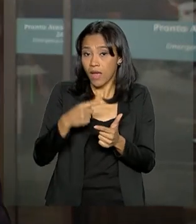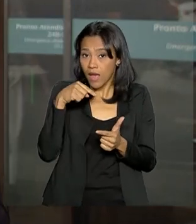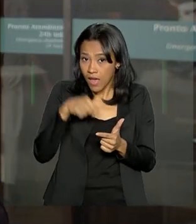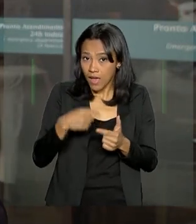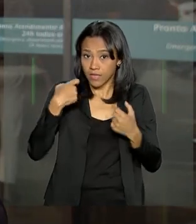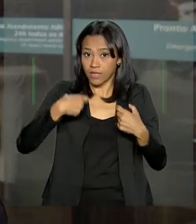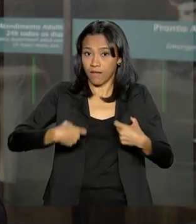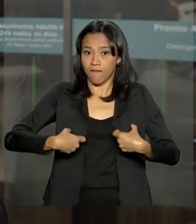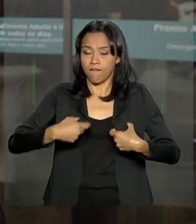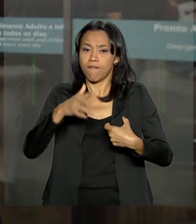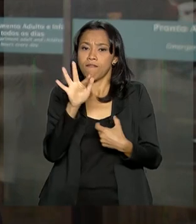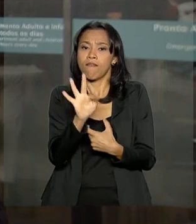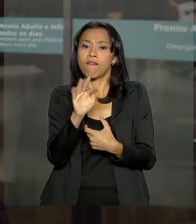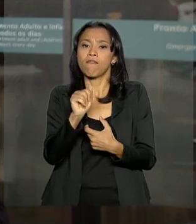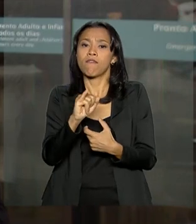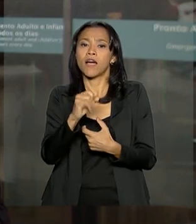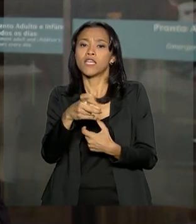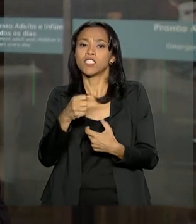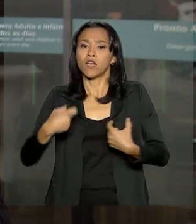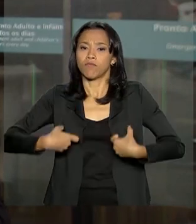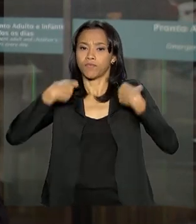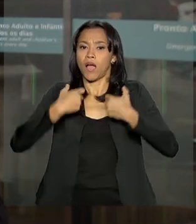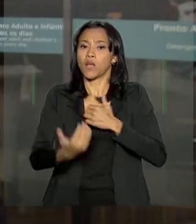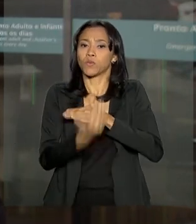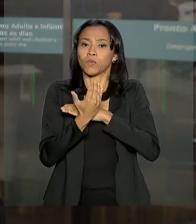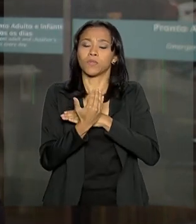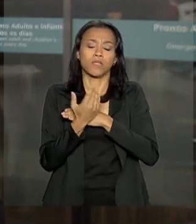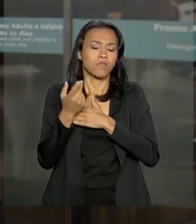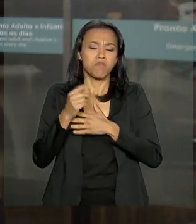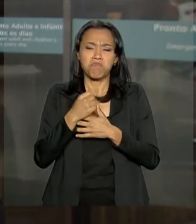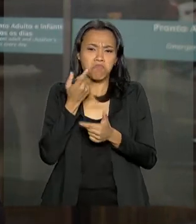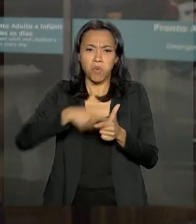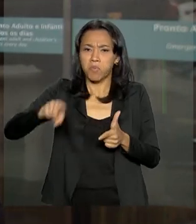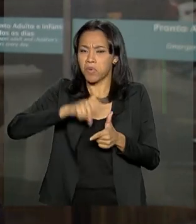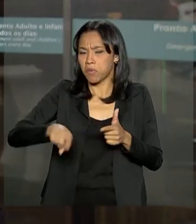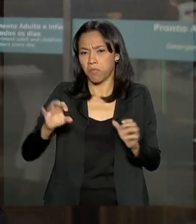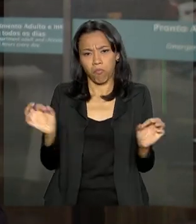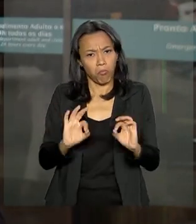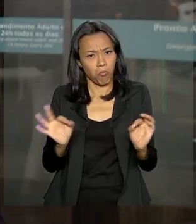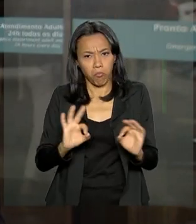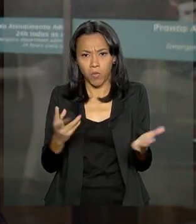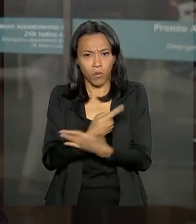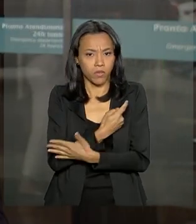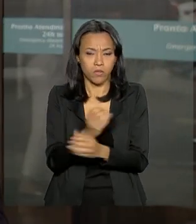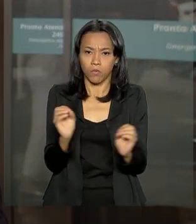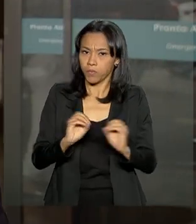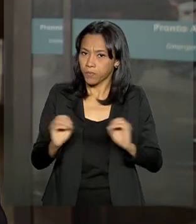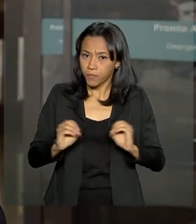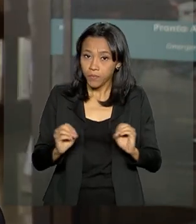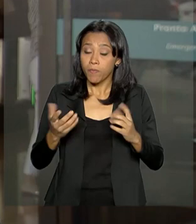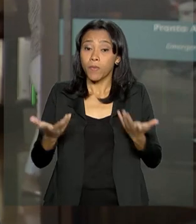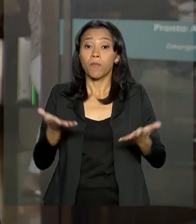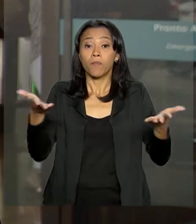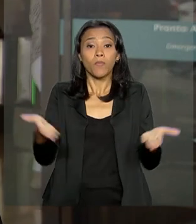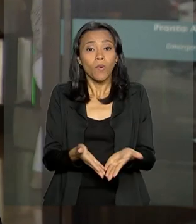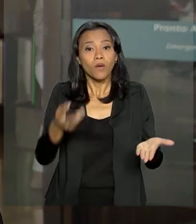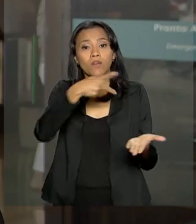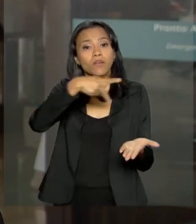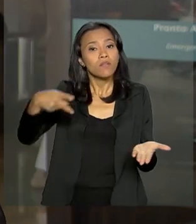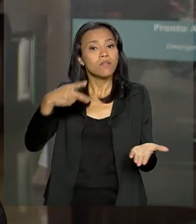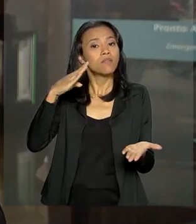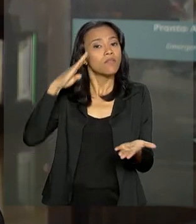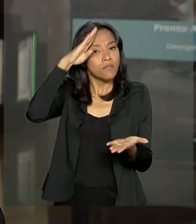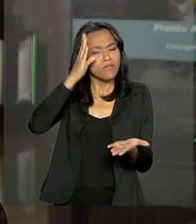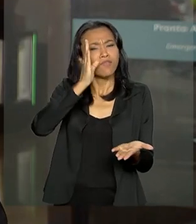a segurar o paciente. Não aconteceu em nenhum momento nenhum tipo de problema nesse sentido, mas hoje o presidente da República já